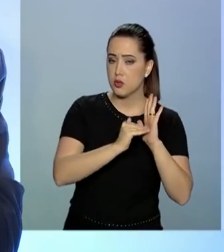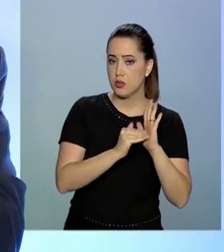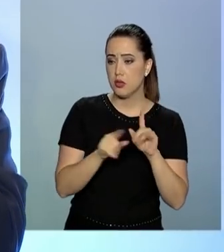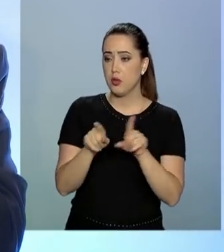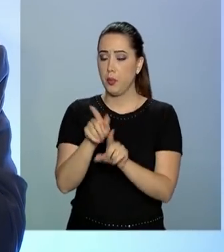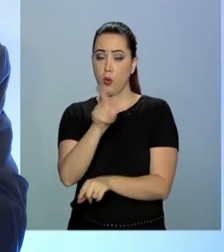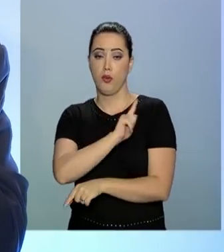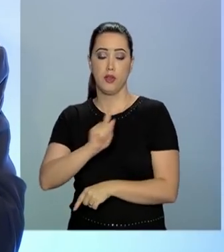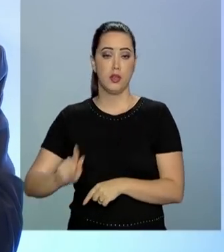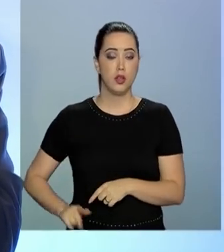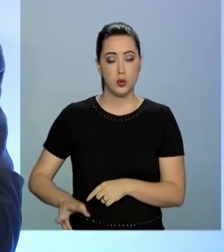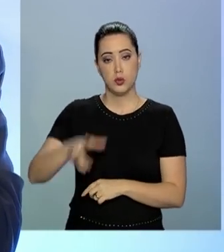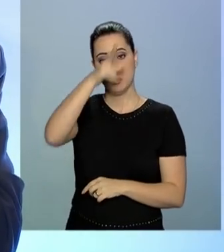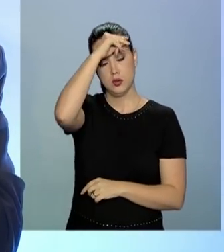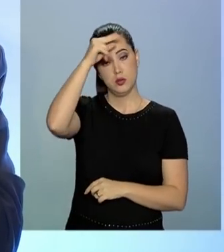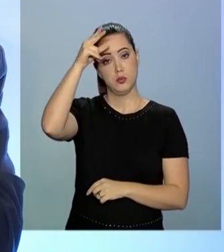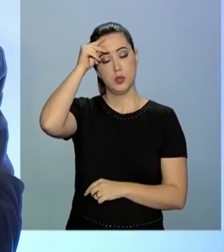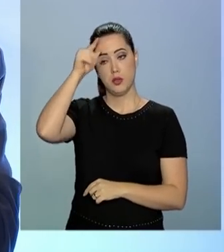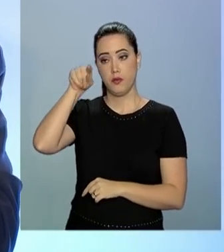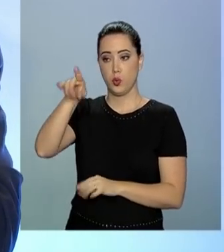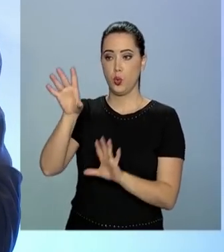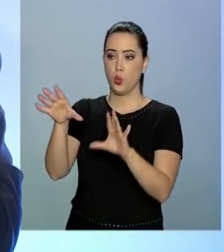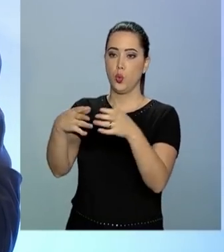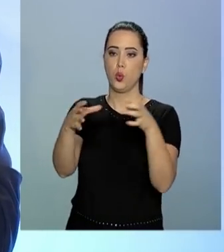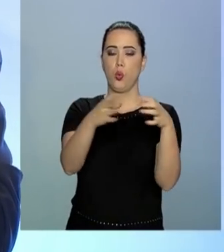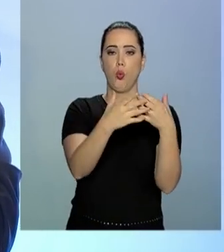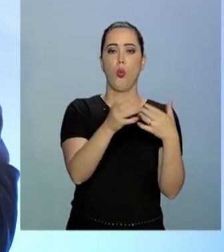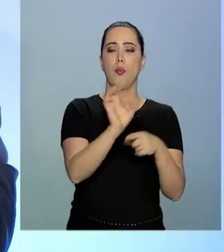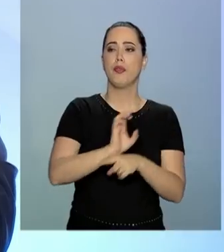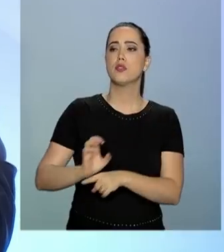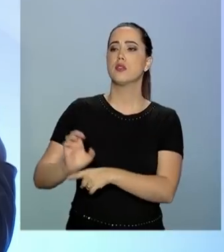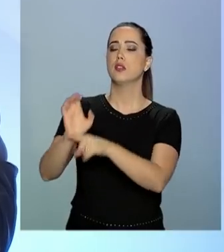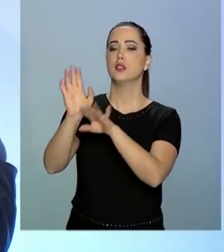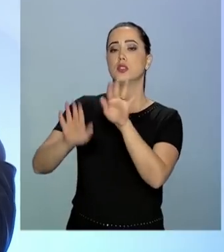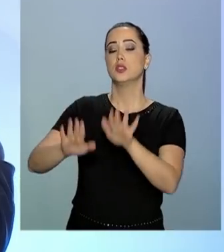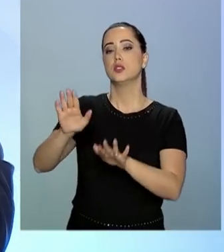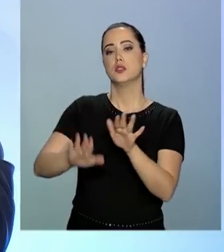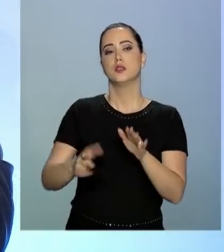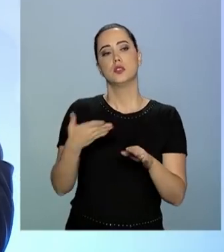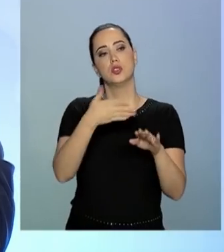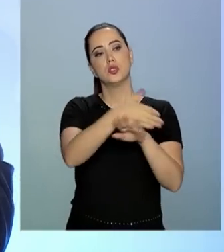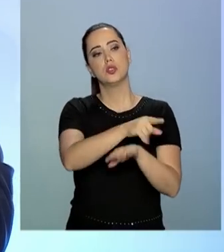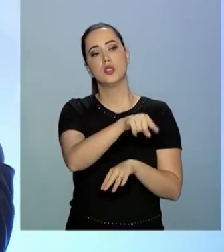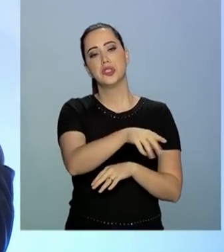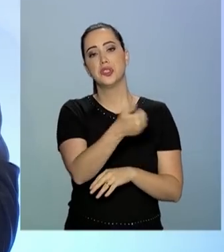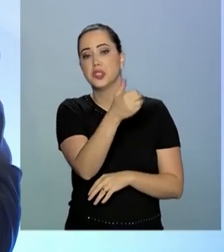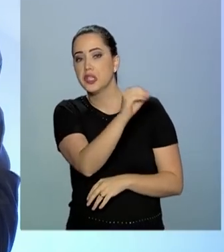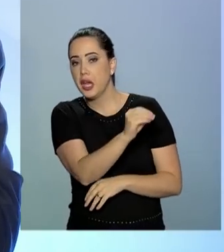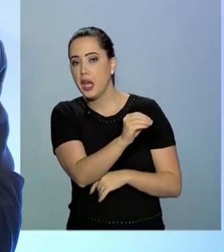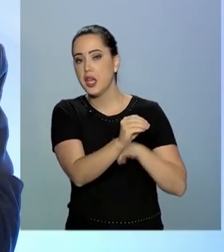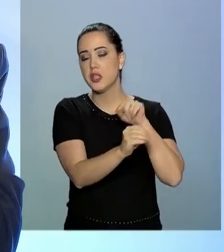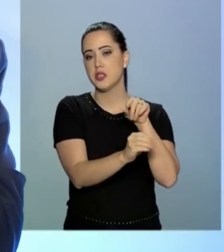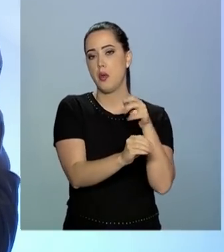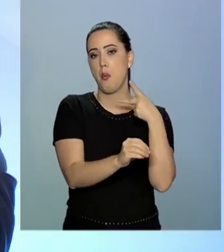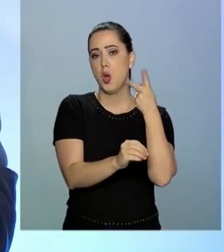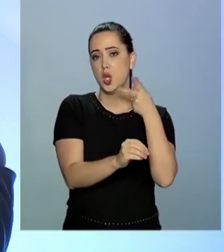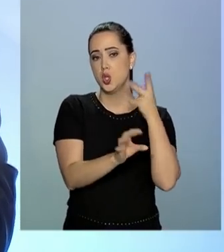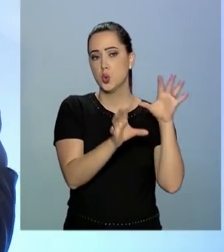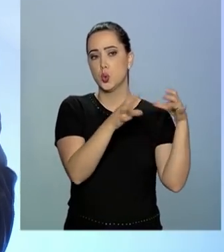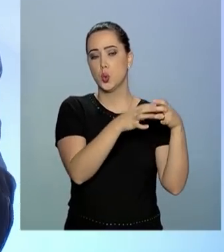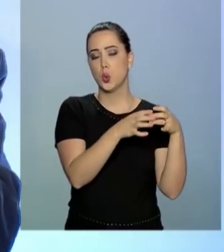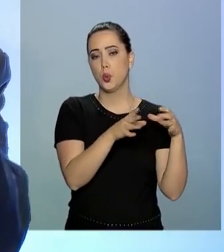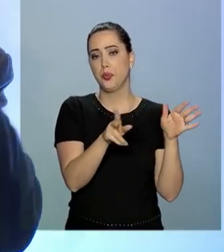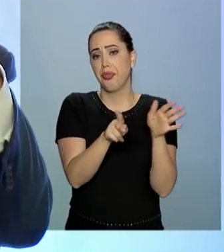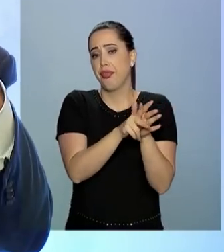prefeitos e bancadas estaduais, porque o sujeito às vezes vai lá, levam, chegam lá às vezes 10 políticos do partido